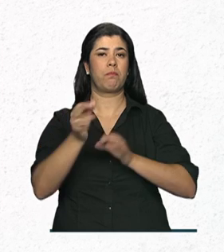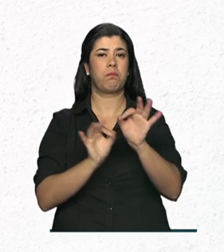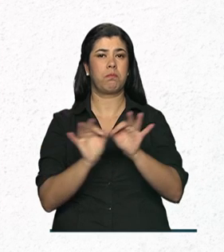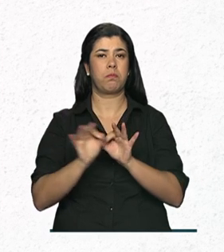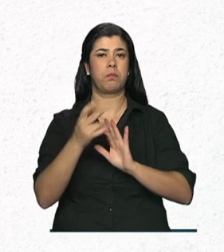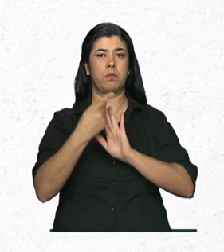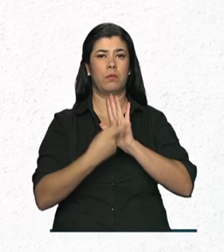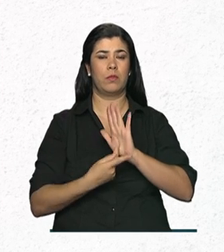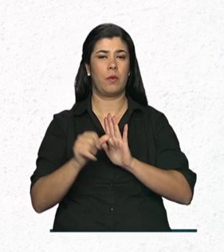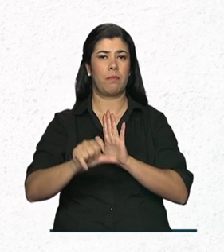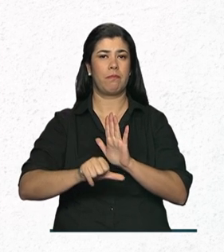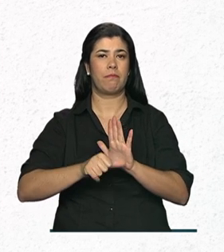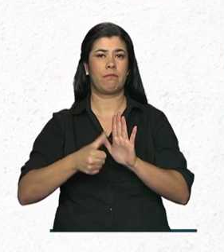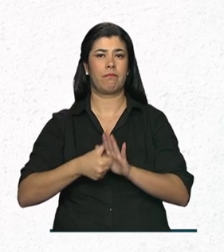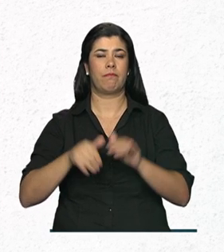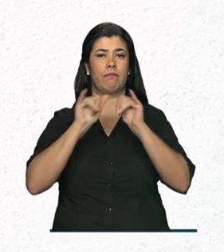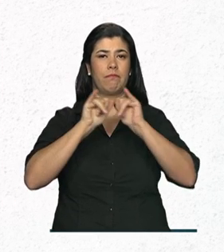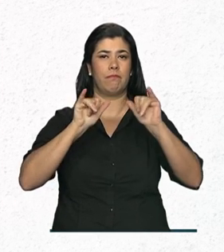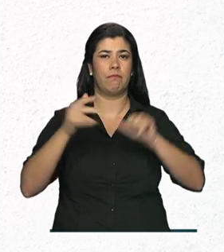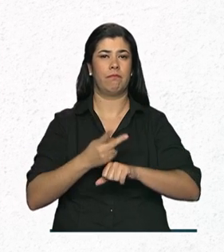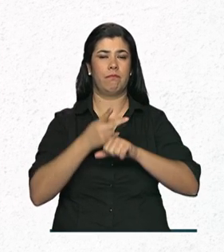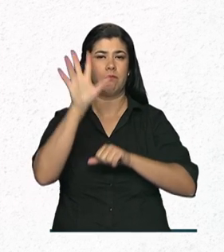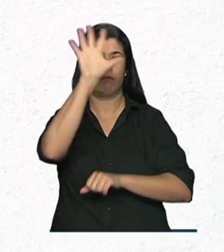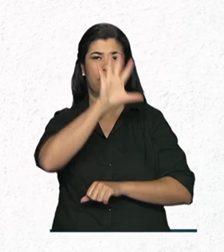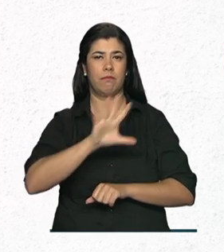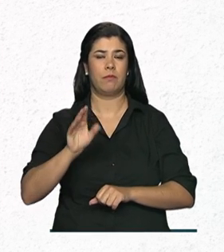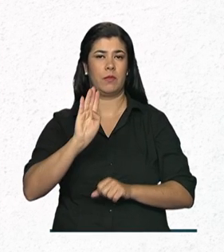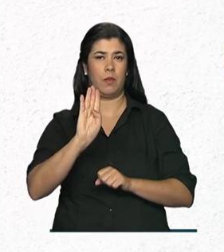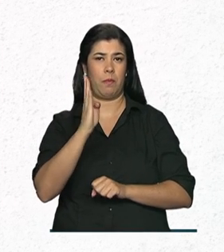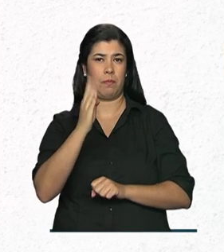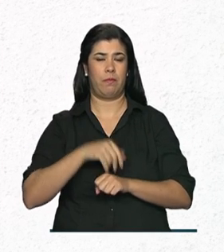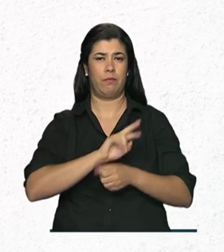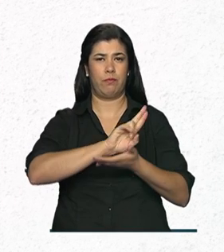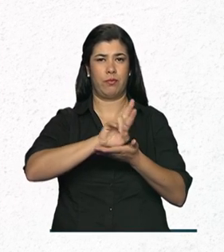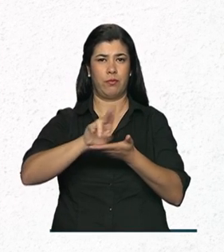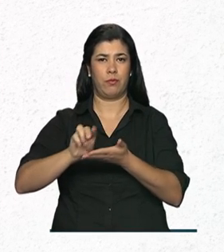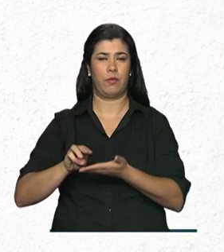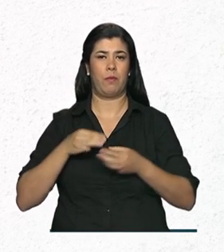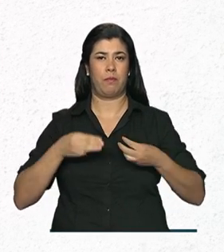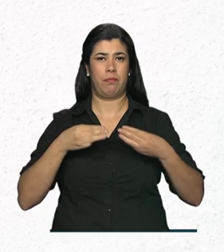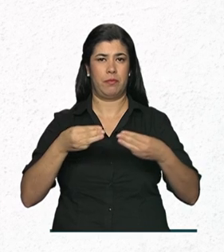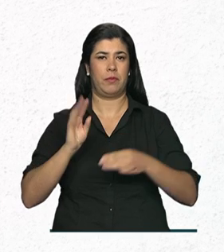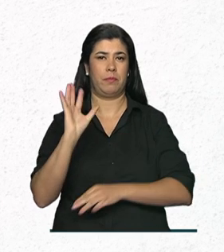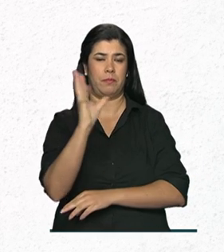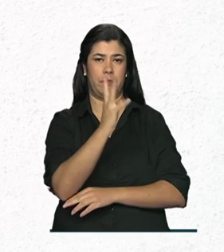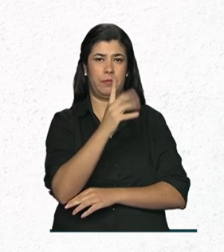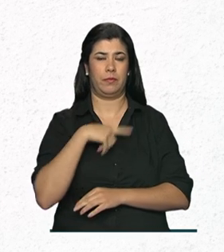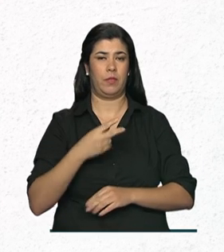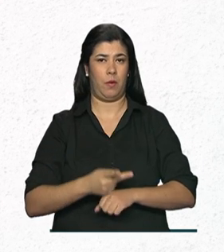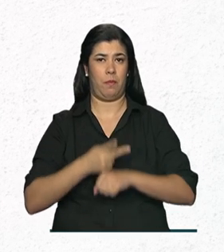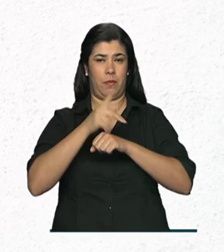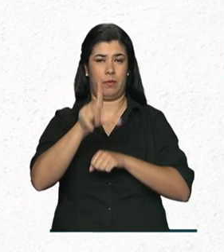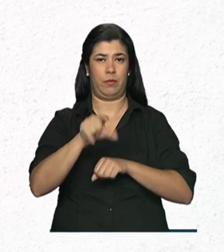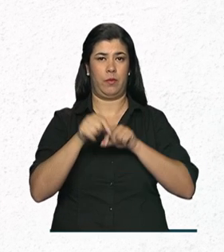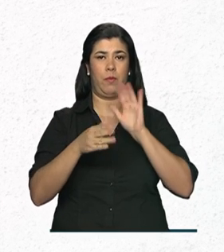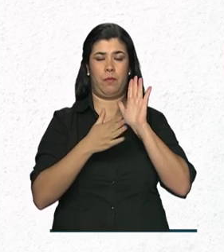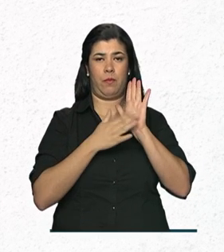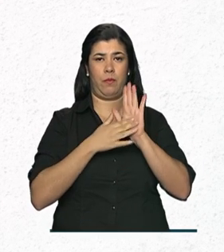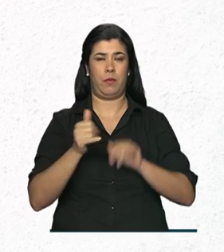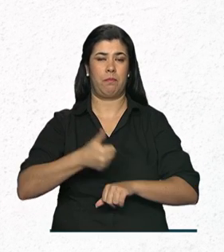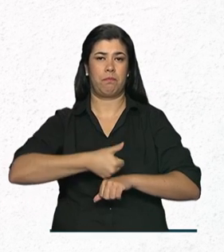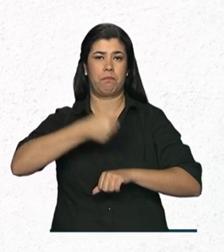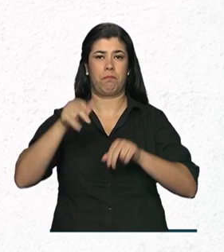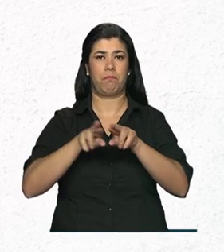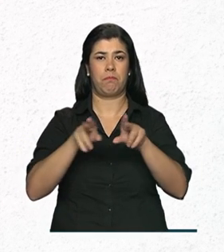da primeira edição do Prêmio Nacional de Biodiversidade do Ministério do Meio Ambiente. O prêmio destaca propostas de